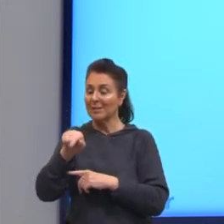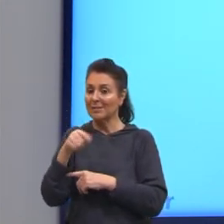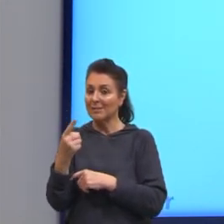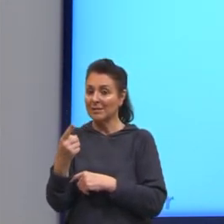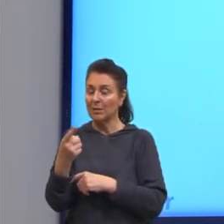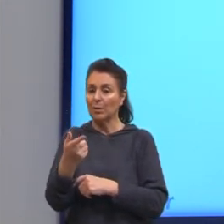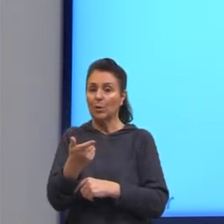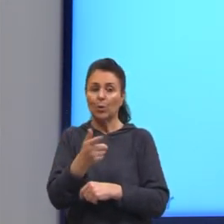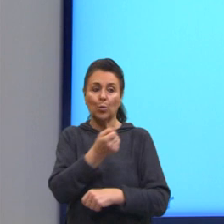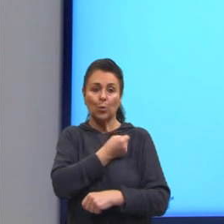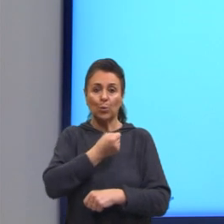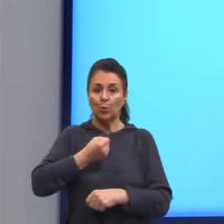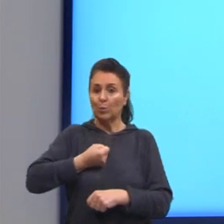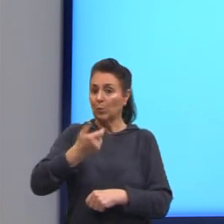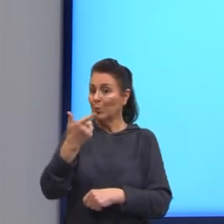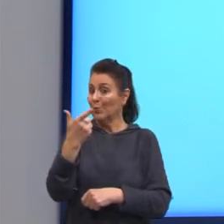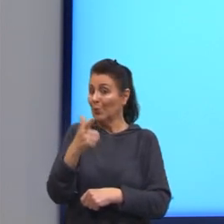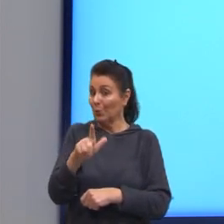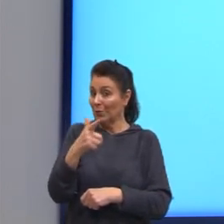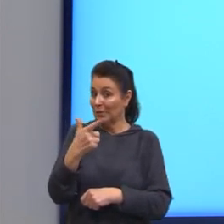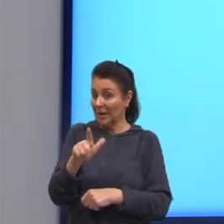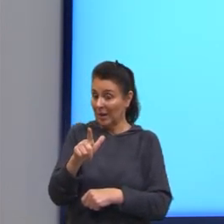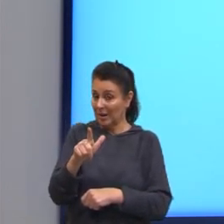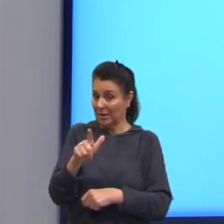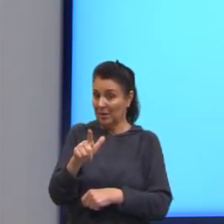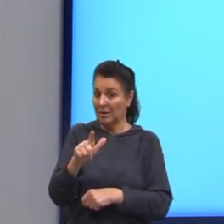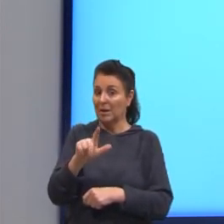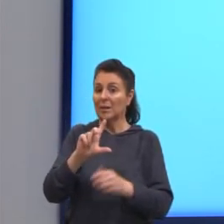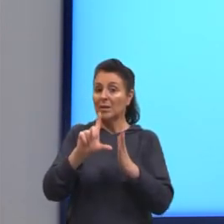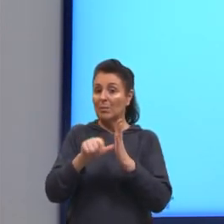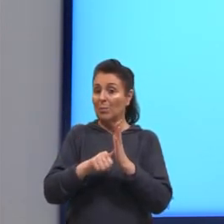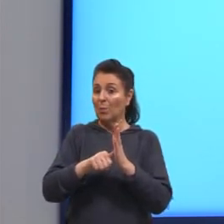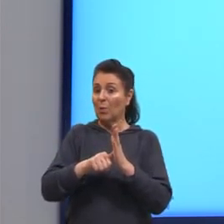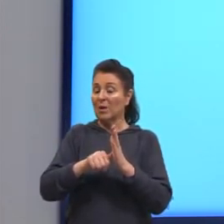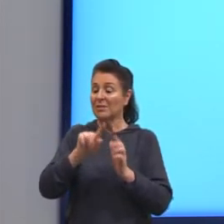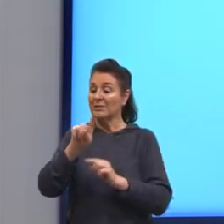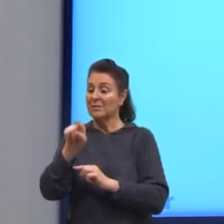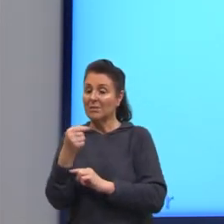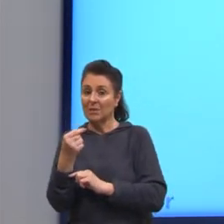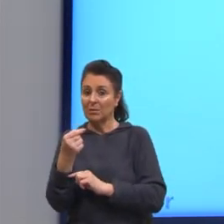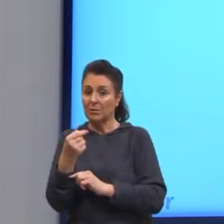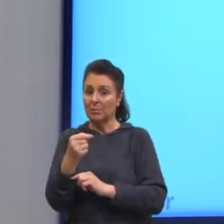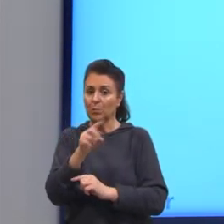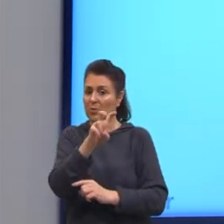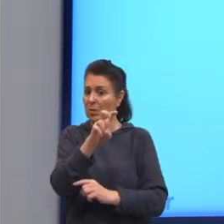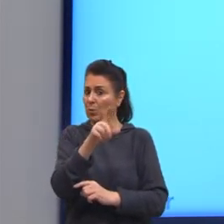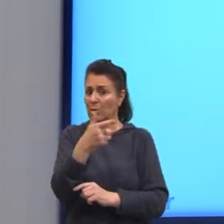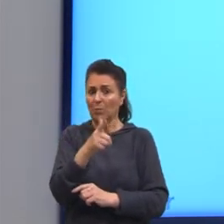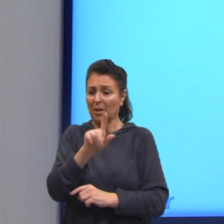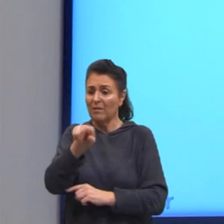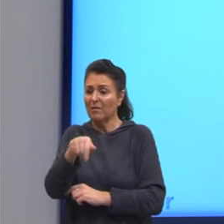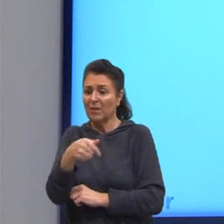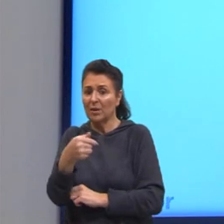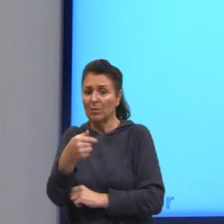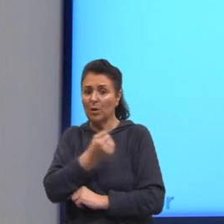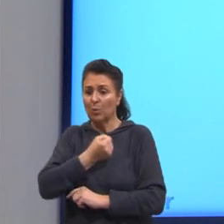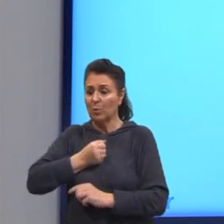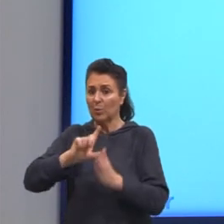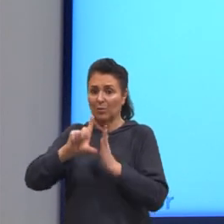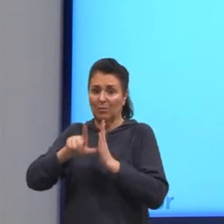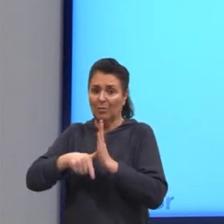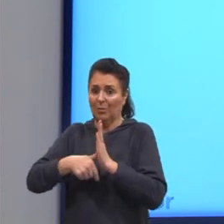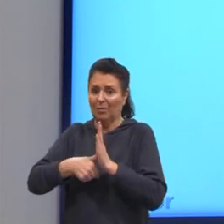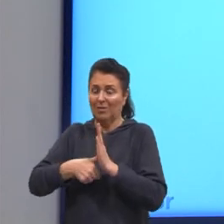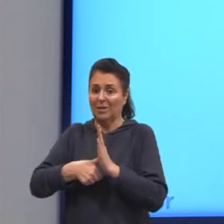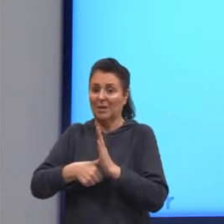número não tem o mesmo número de casas decimais, ou simplesmente aqui como 5, que não tinha nenhuma casa decimal, a solução